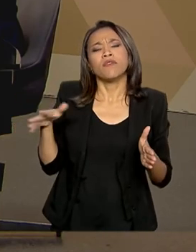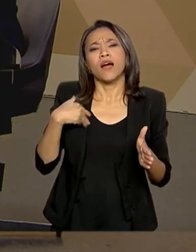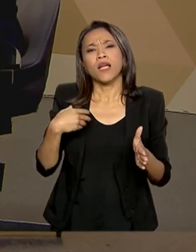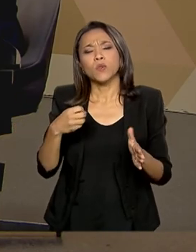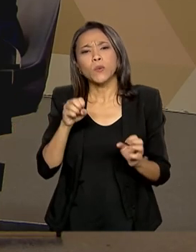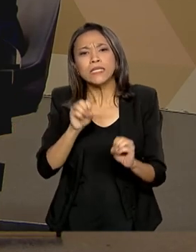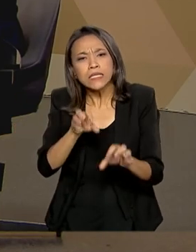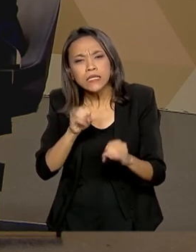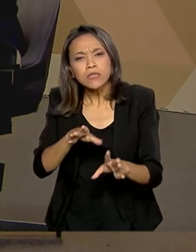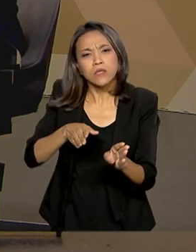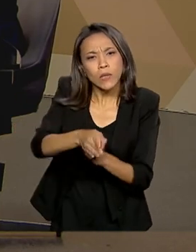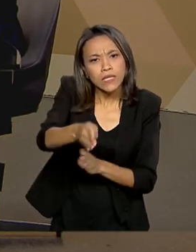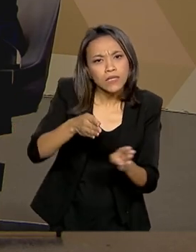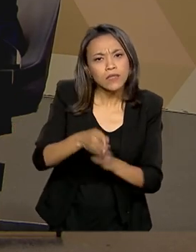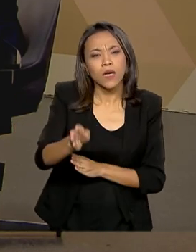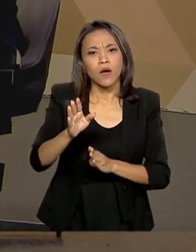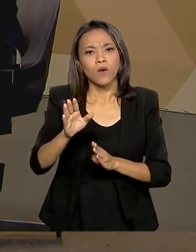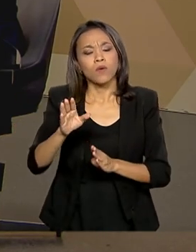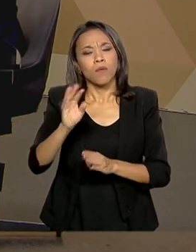conscientização.